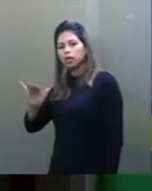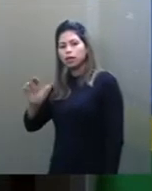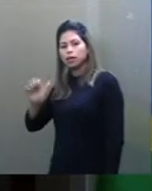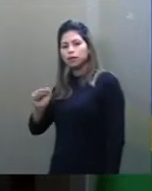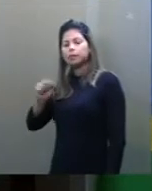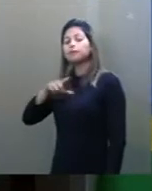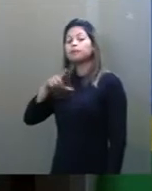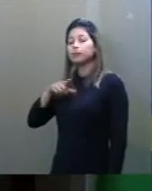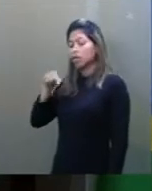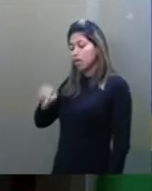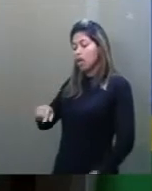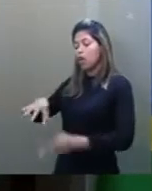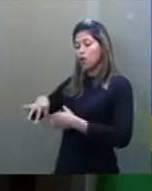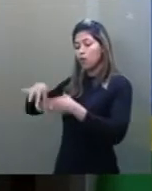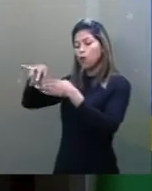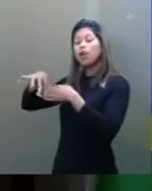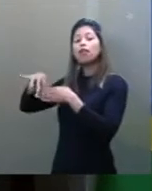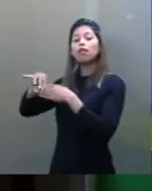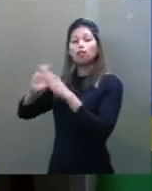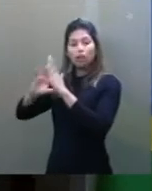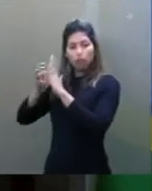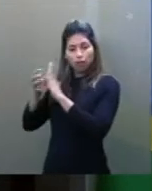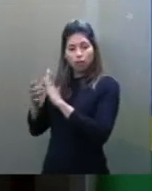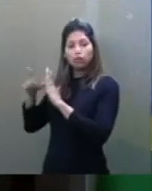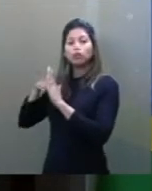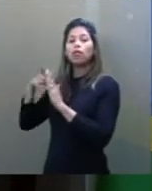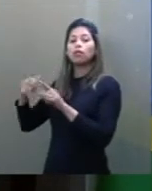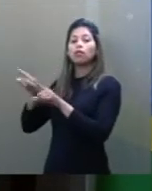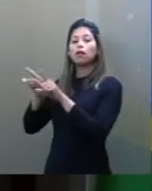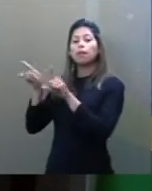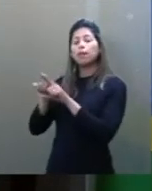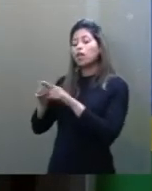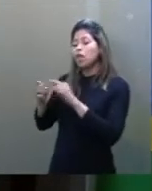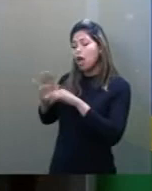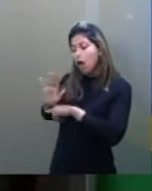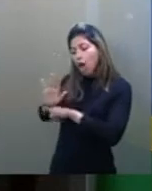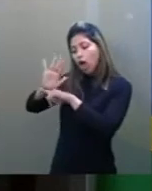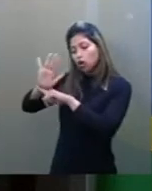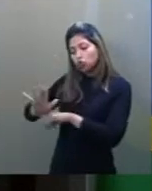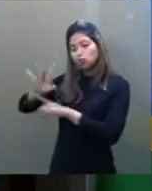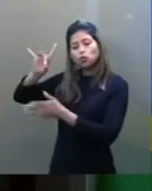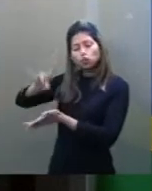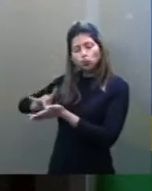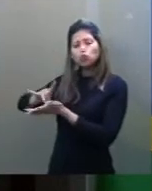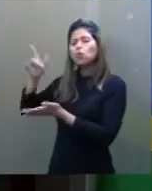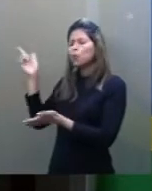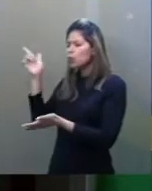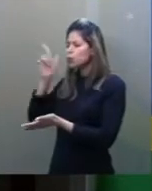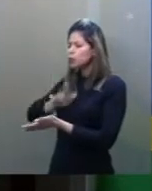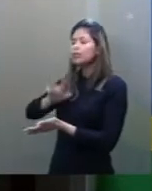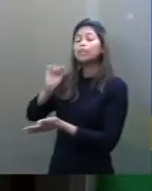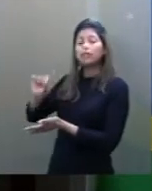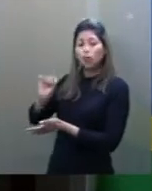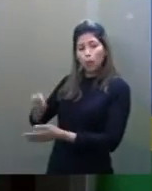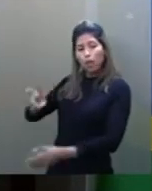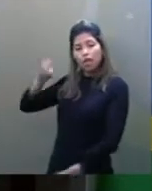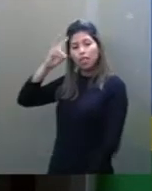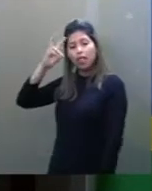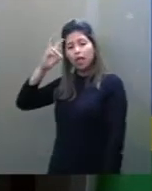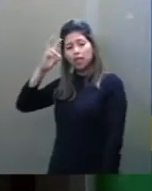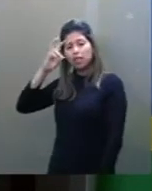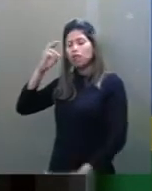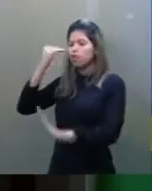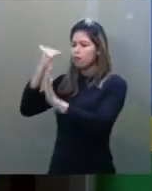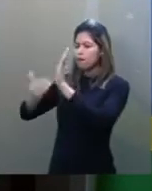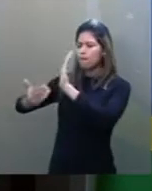ajudou efetivamente essa construção. E que efetivamente nós vamos conseguir, na quinta-feira, derrubar